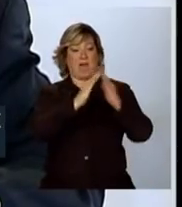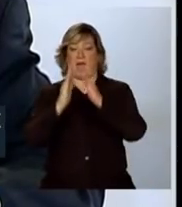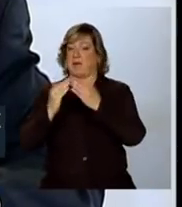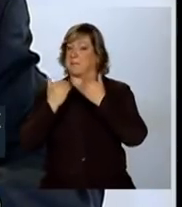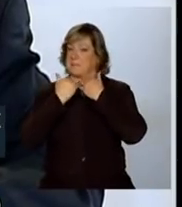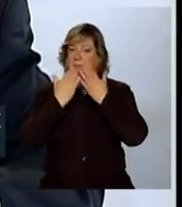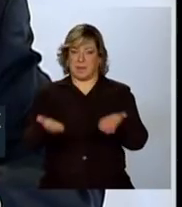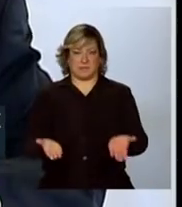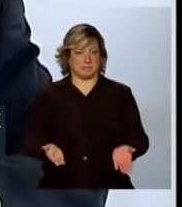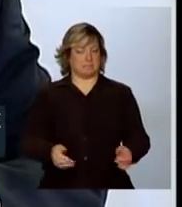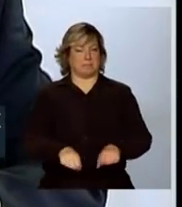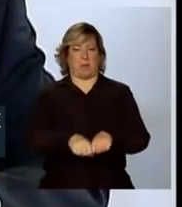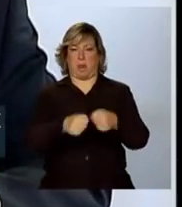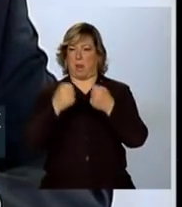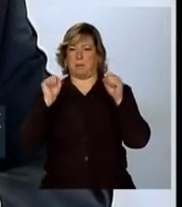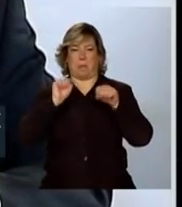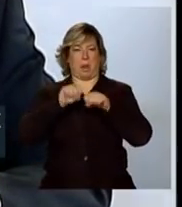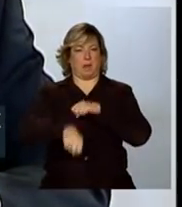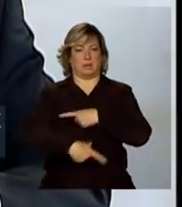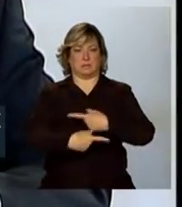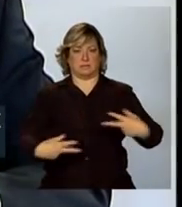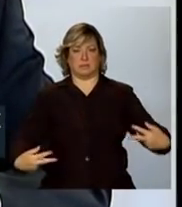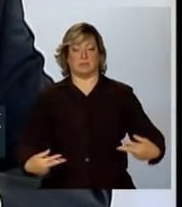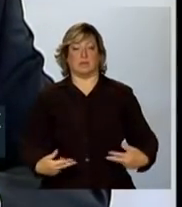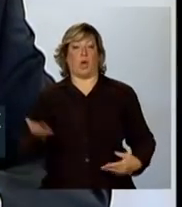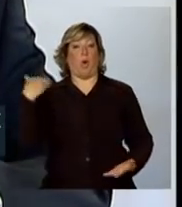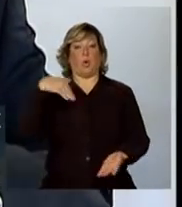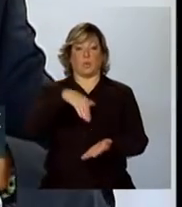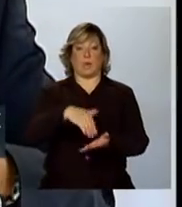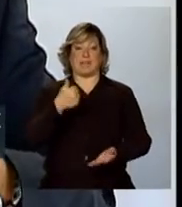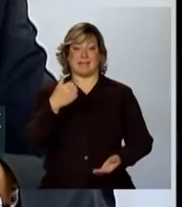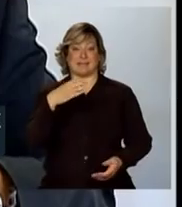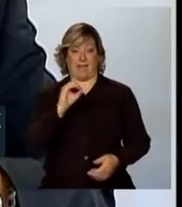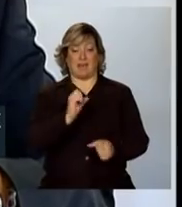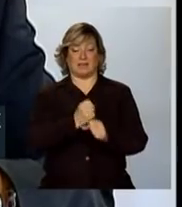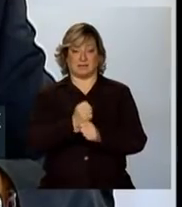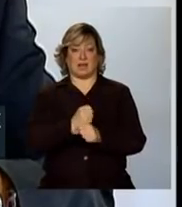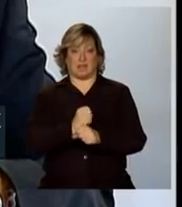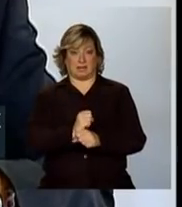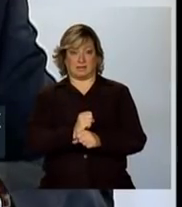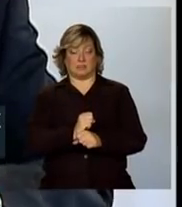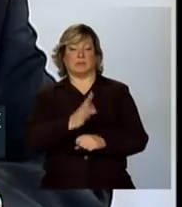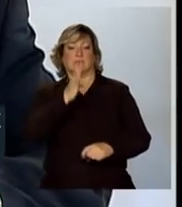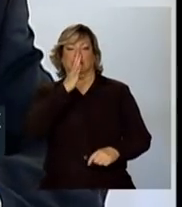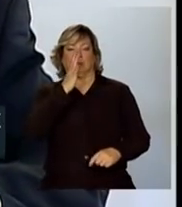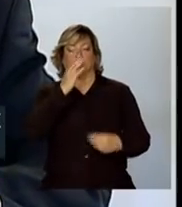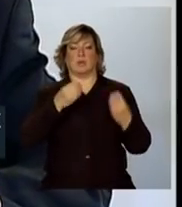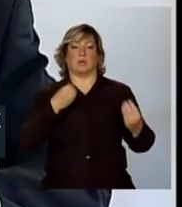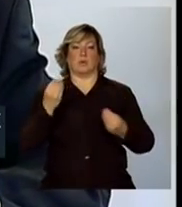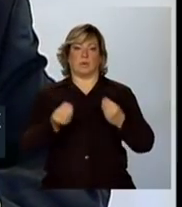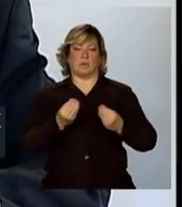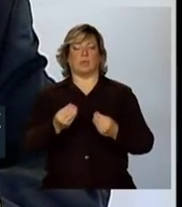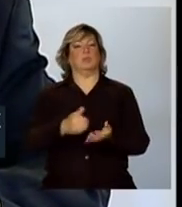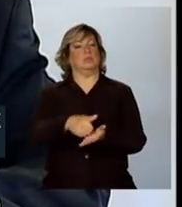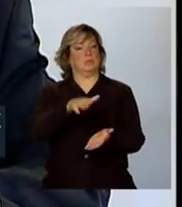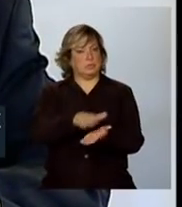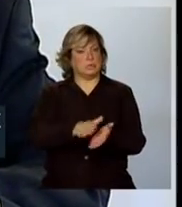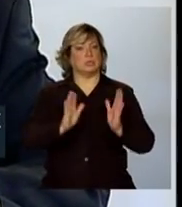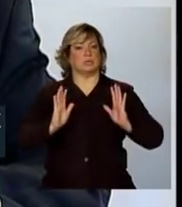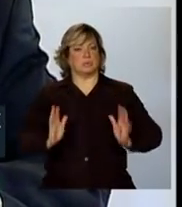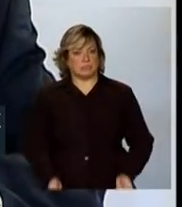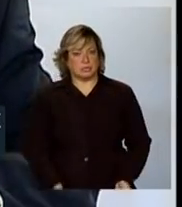Nos últimos 10 anos, como se estivesse aumentando, foram notificados